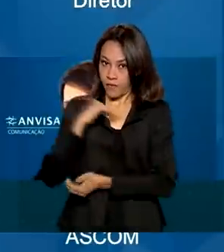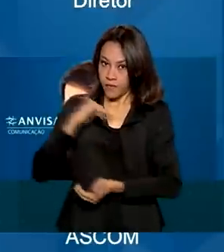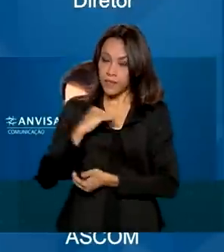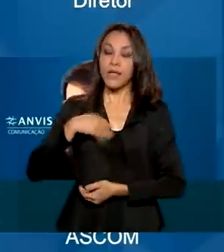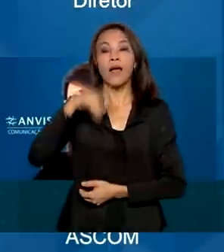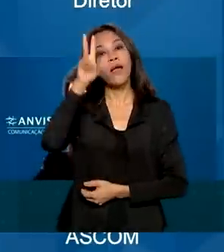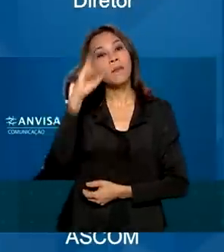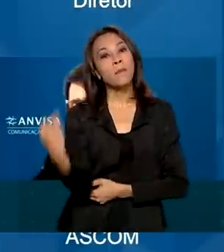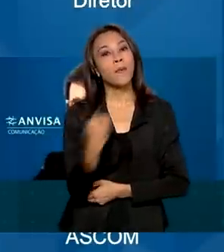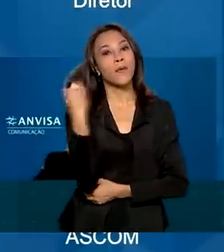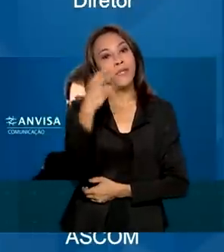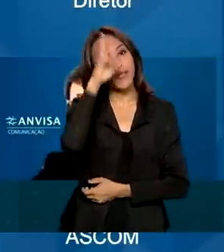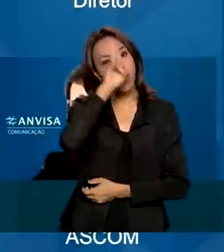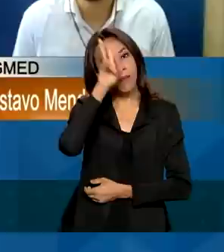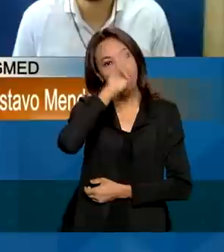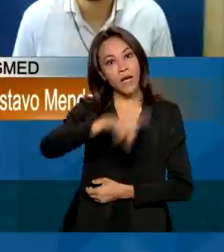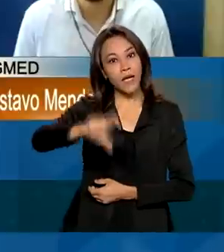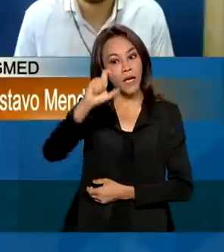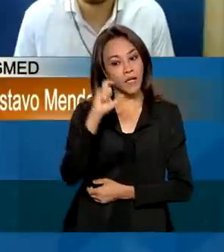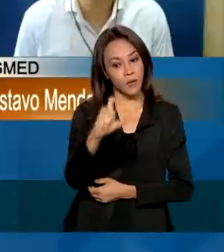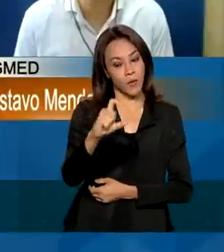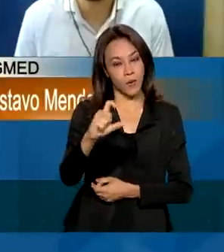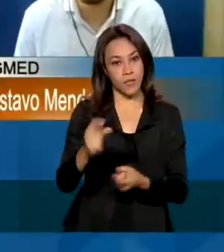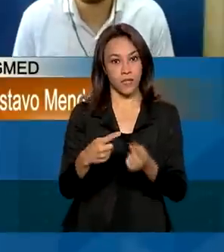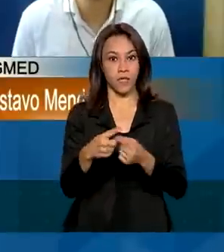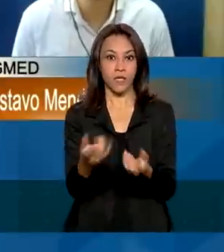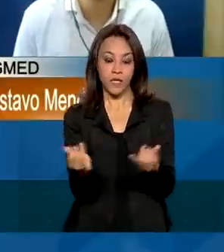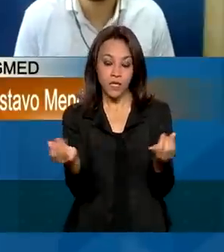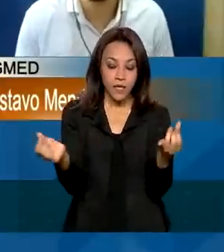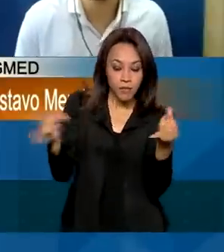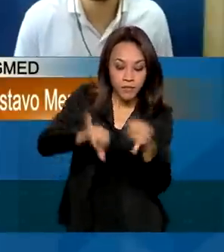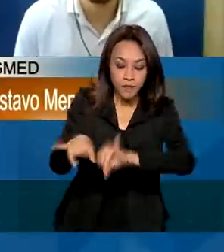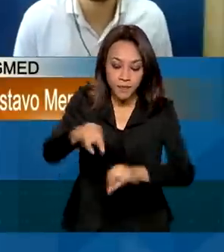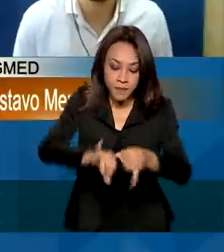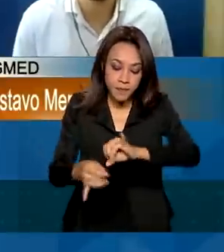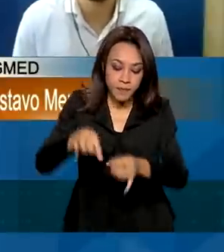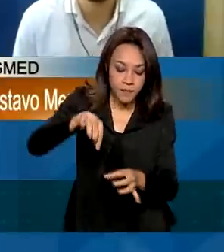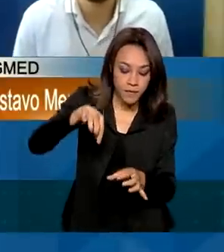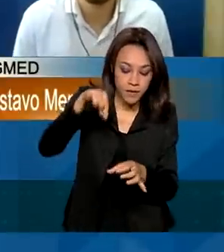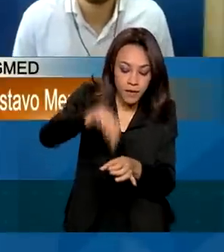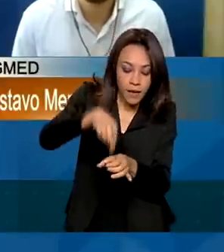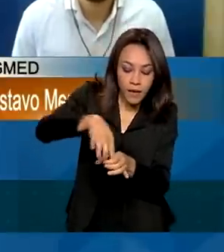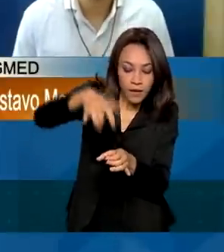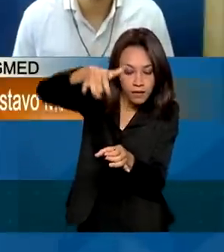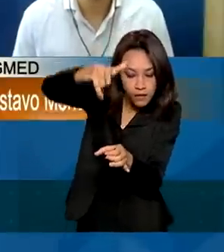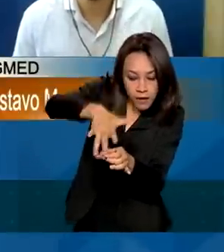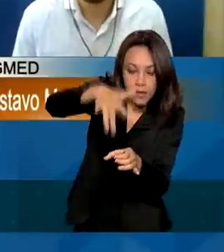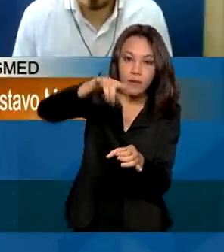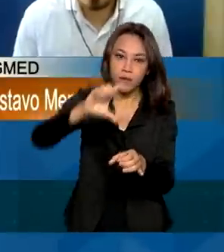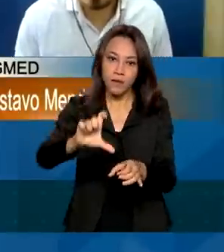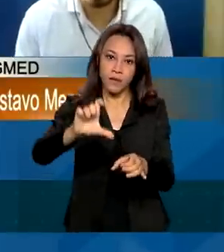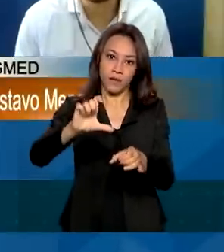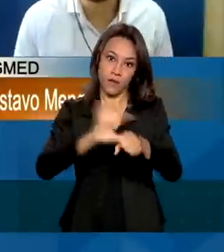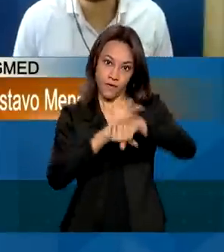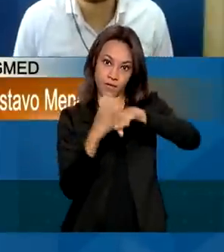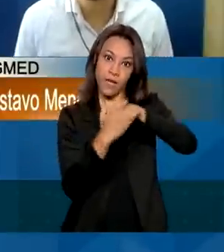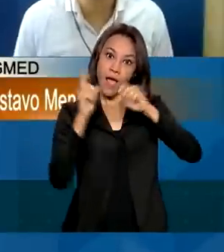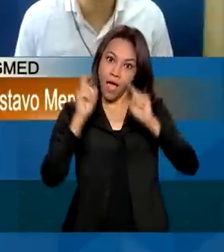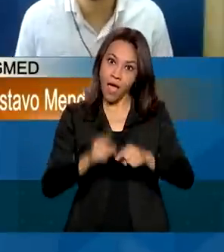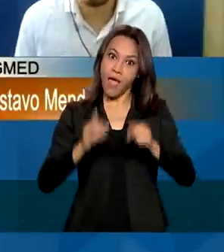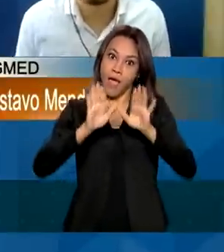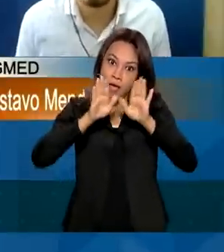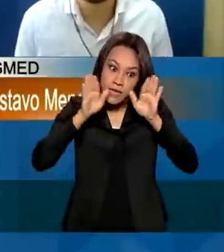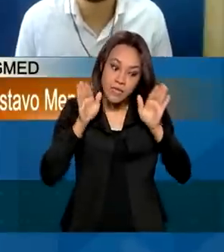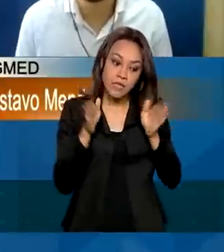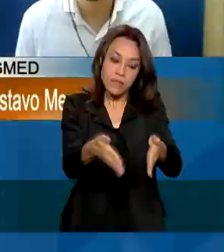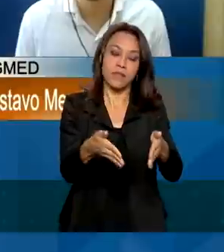lembrar que a apresentação da dosagem e os ingredientes da vacina pediátrica contra a Covid-19 são específicos e